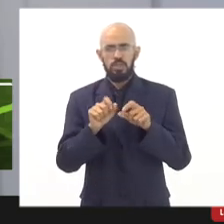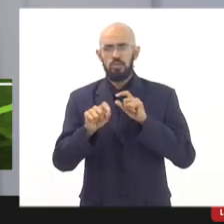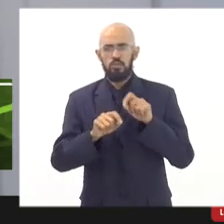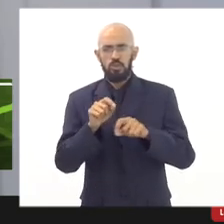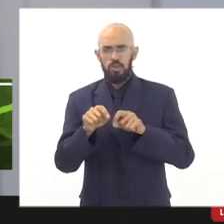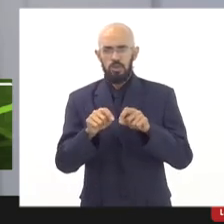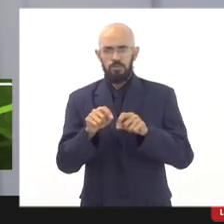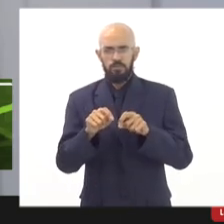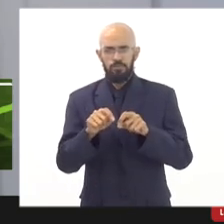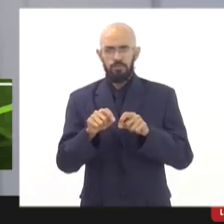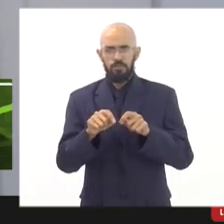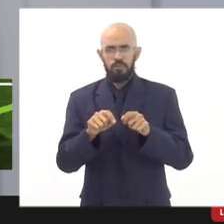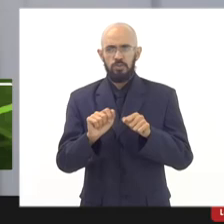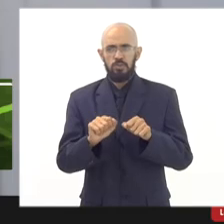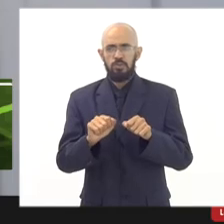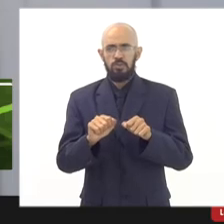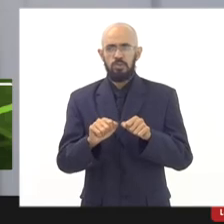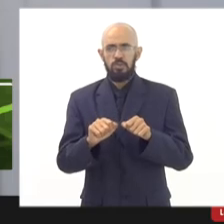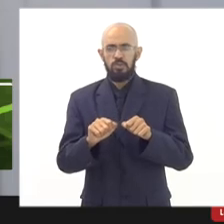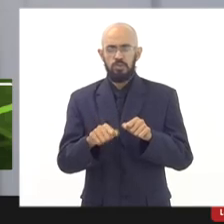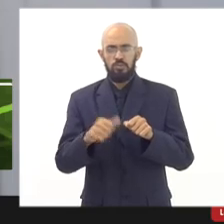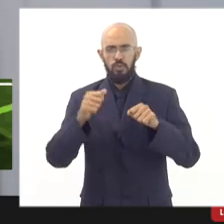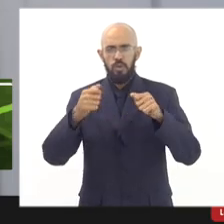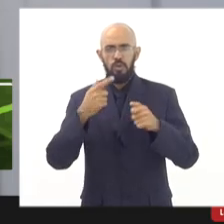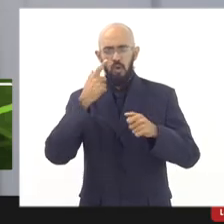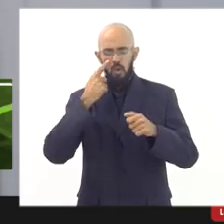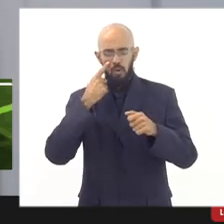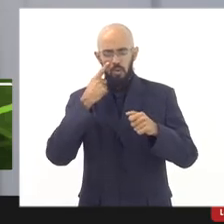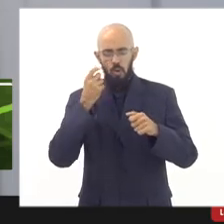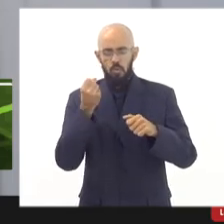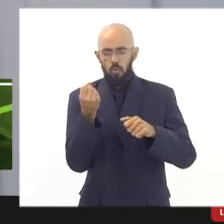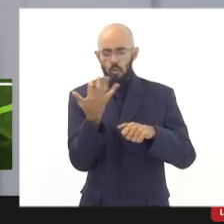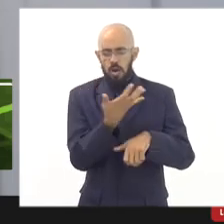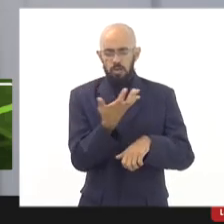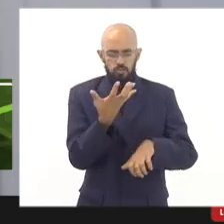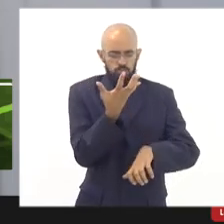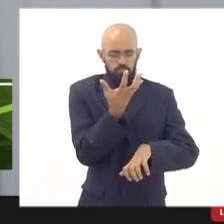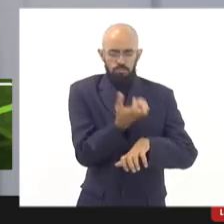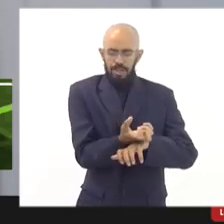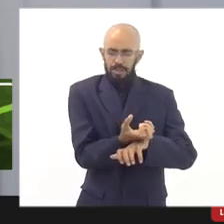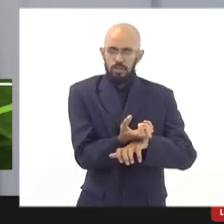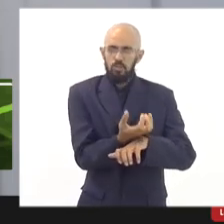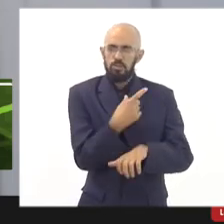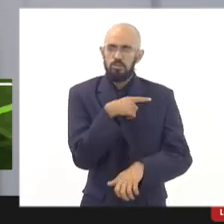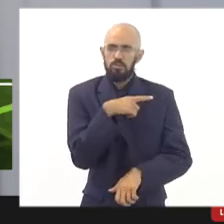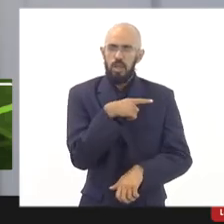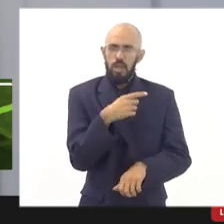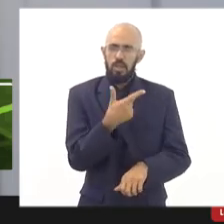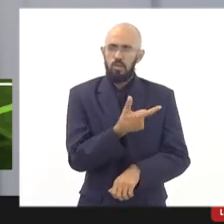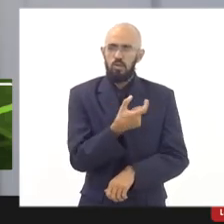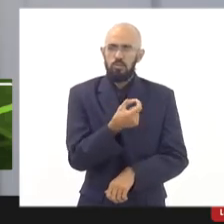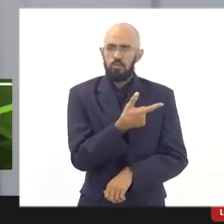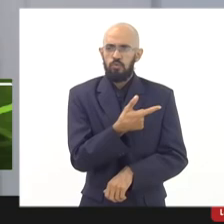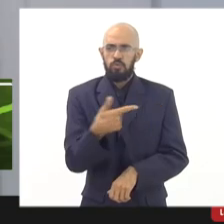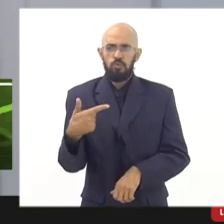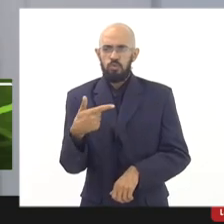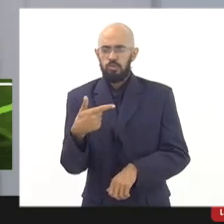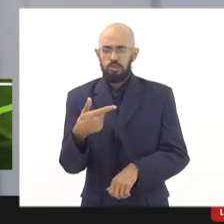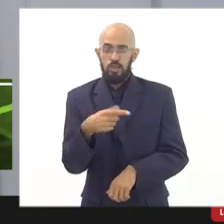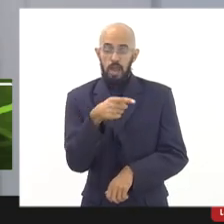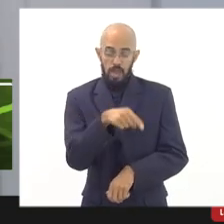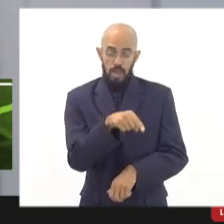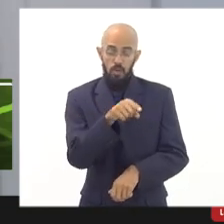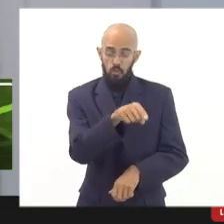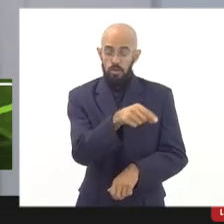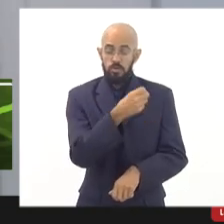passamos uma régua, vimos a quantidade de alunos matriculados já nesse exercício, nesse ano, e a partir desse número nós